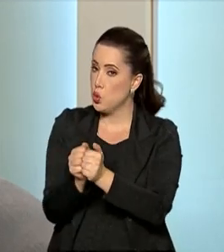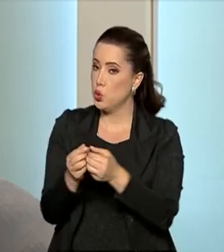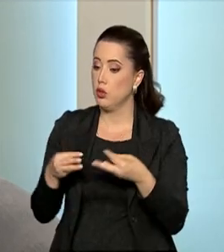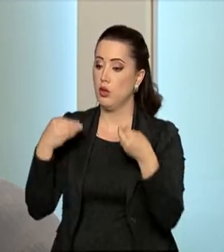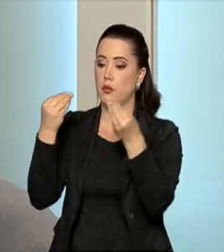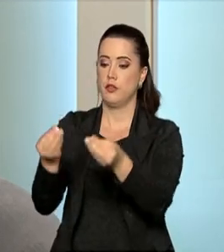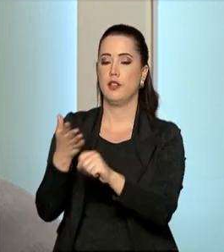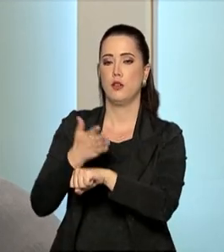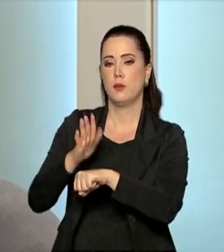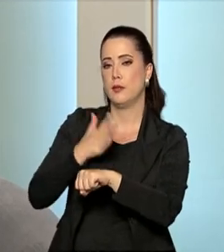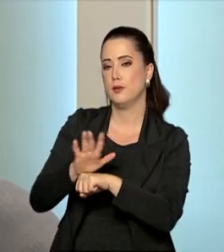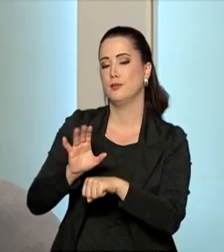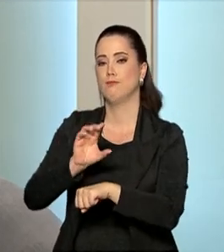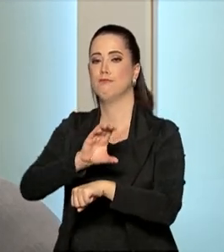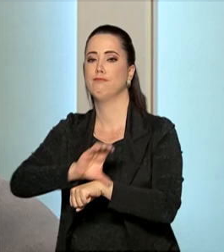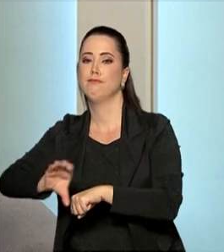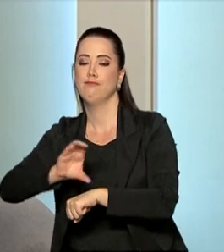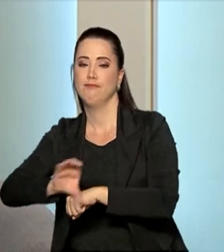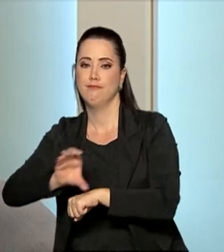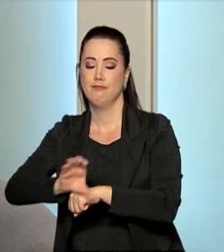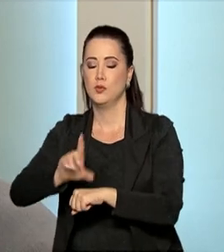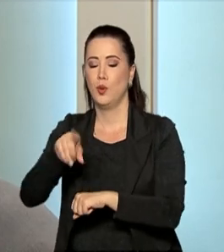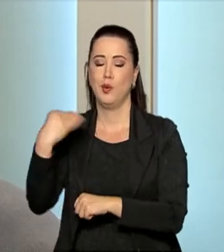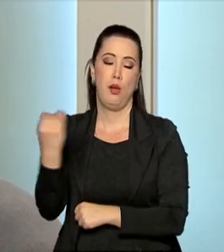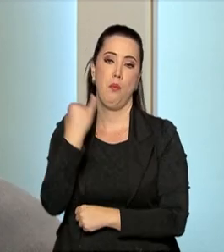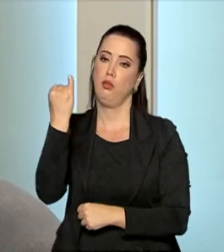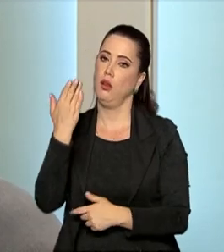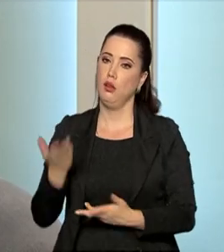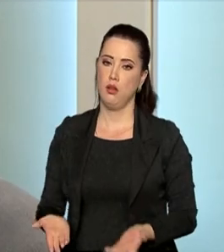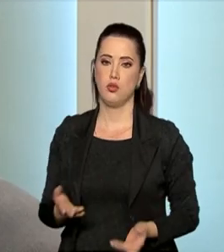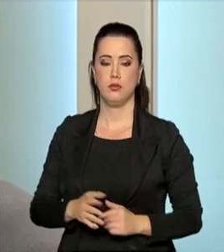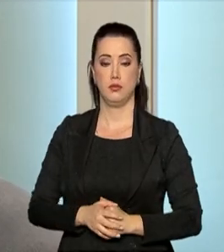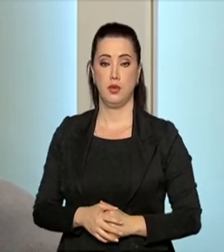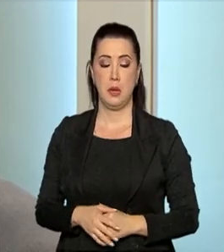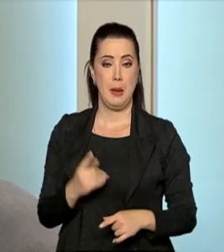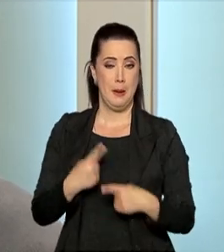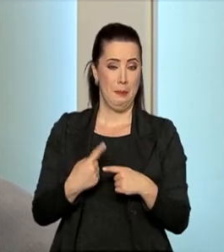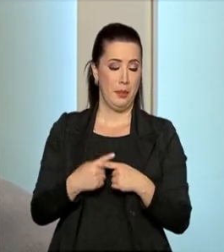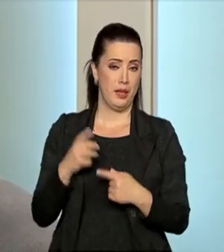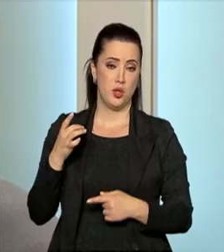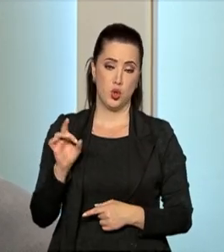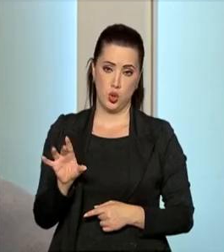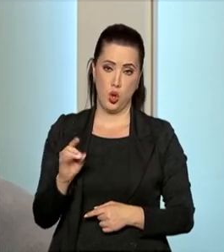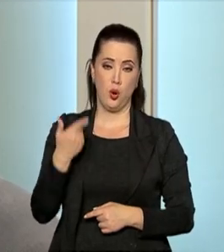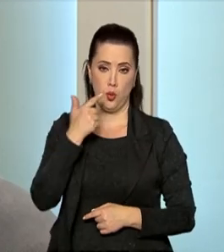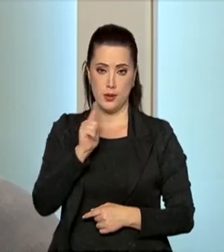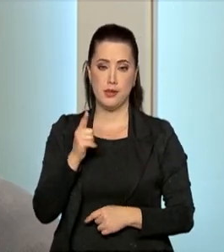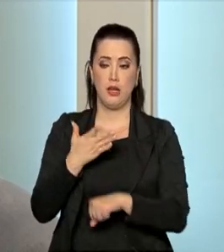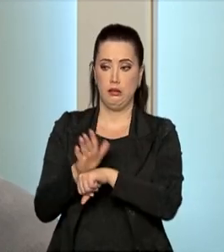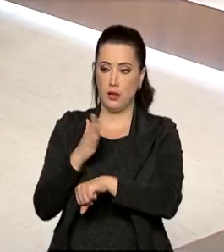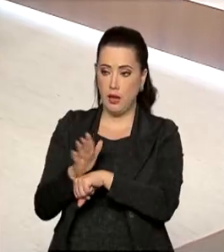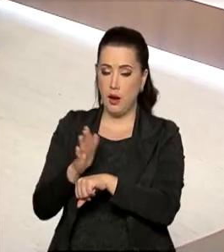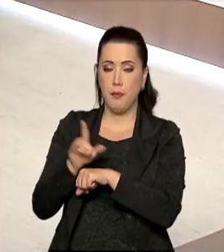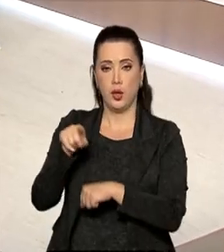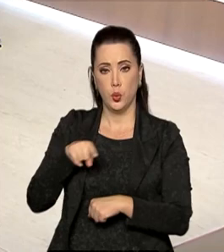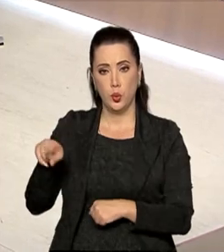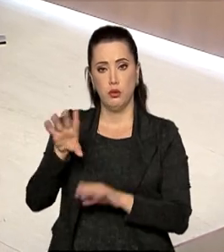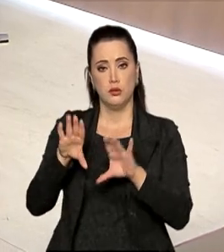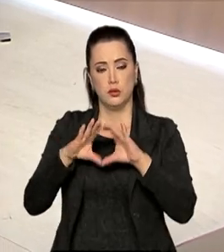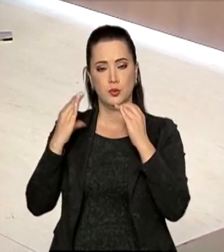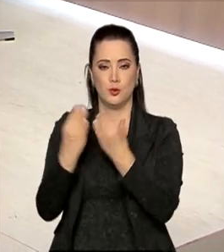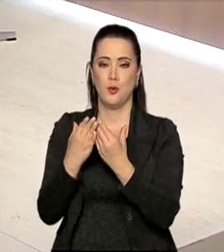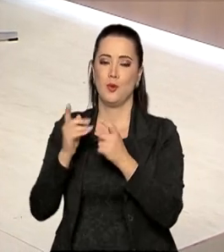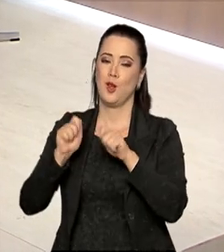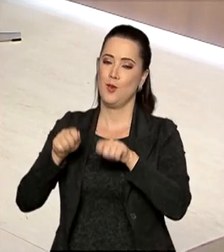que dão a capacitação aos indígenas, o que é fundamental. Porque só através da capacitação ele pode concorrer em